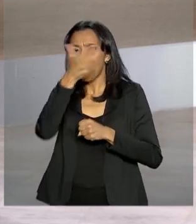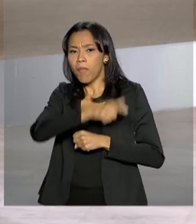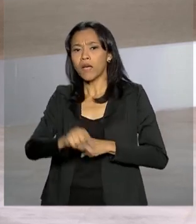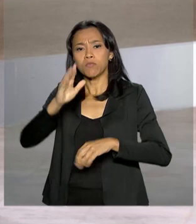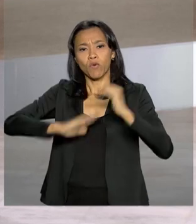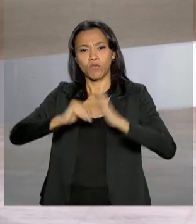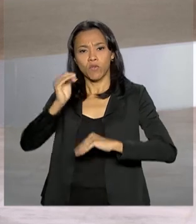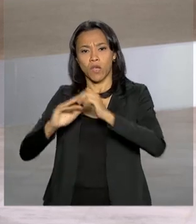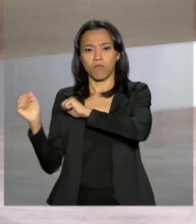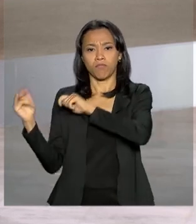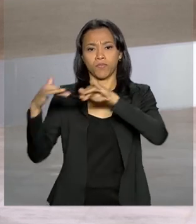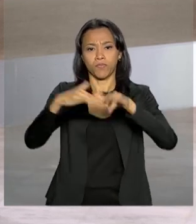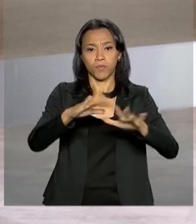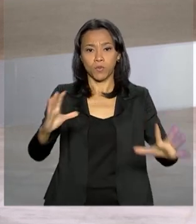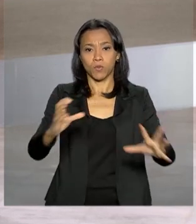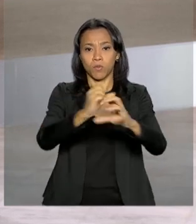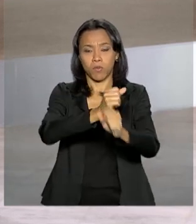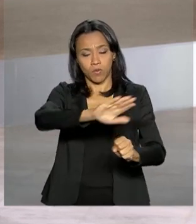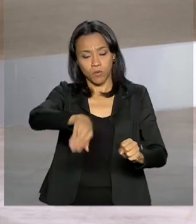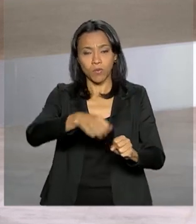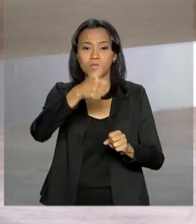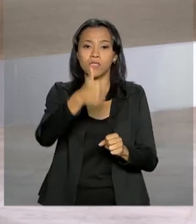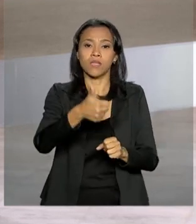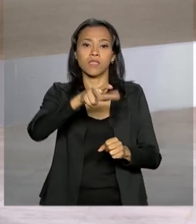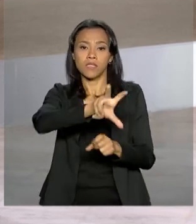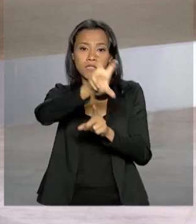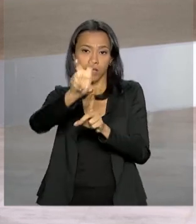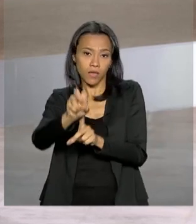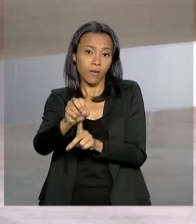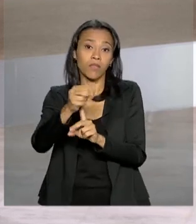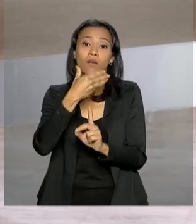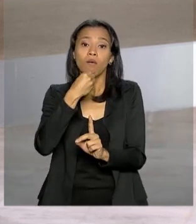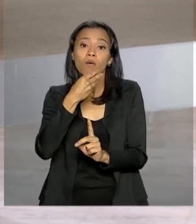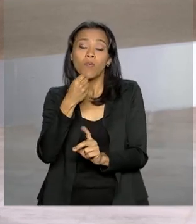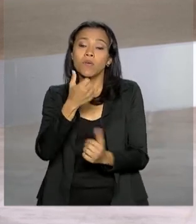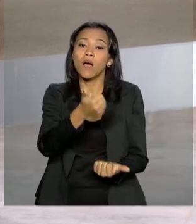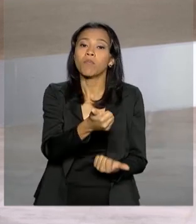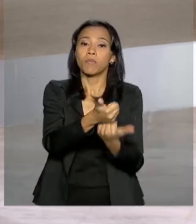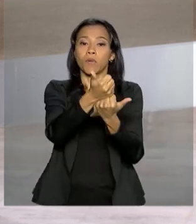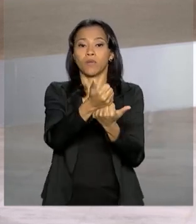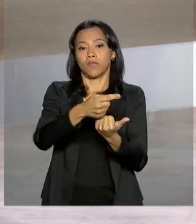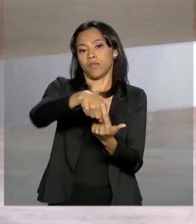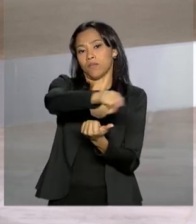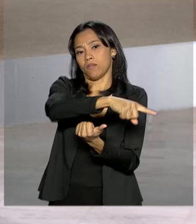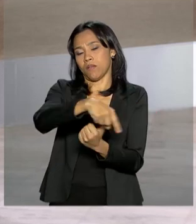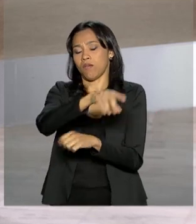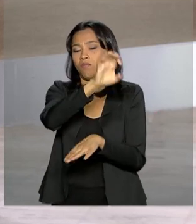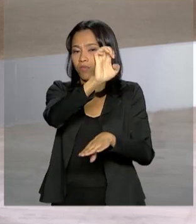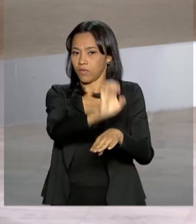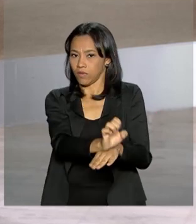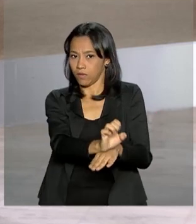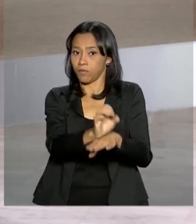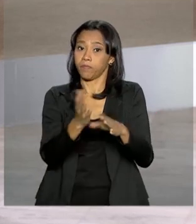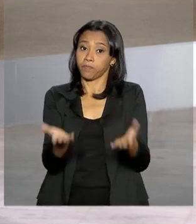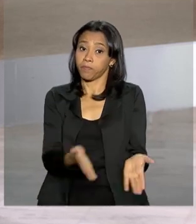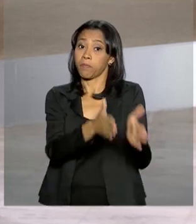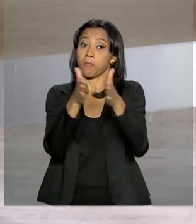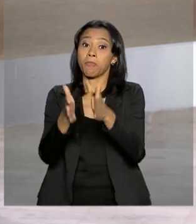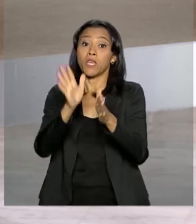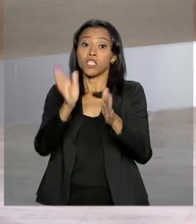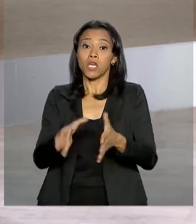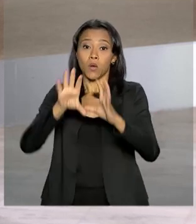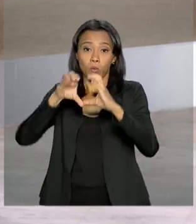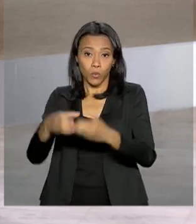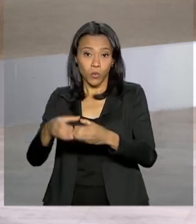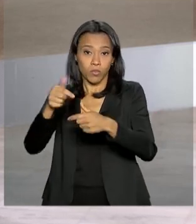hoje são cerca de 150 homens da Força Nacional dando apoio às forças de segurança no Estado. Já a Força-Tarefa de